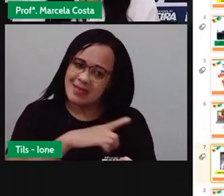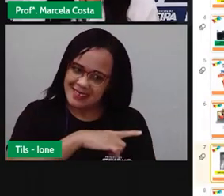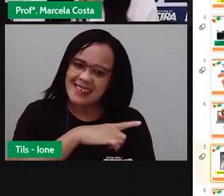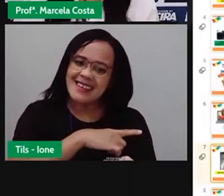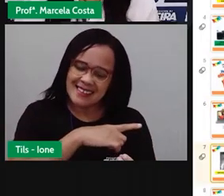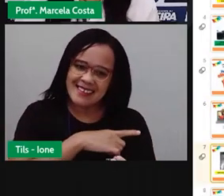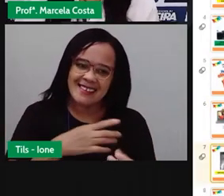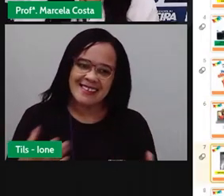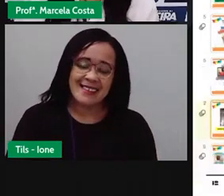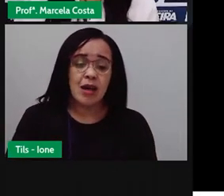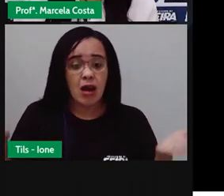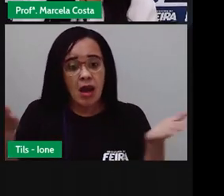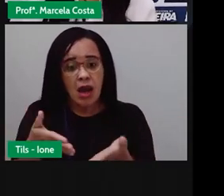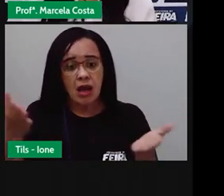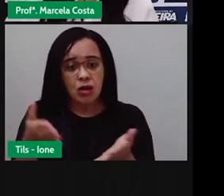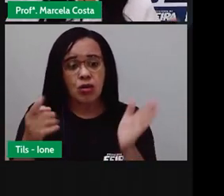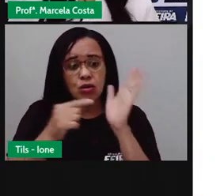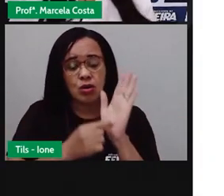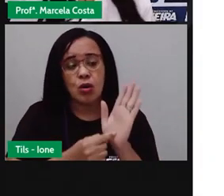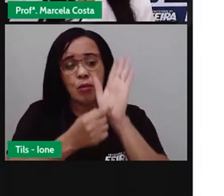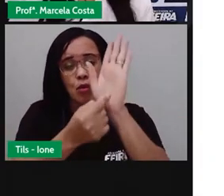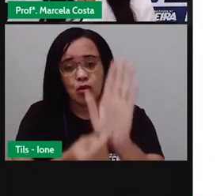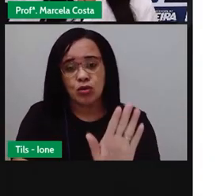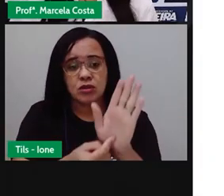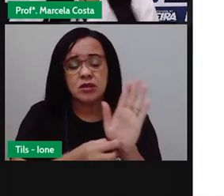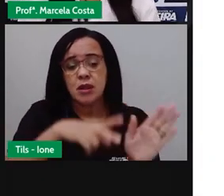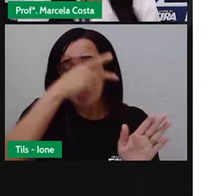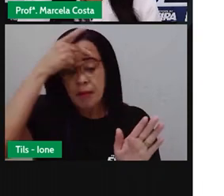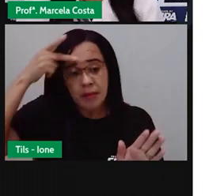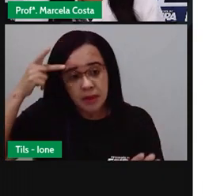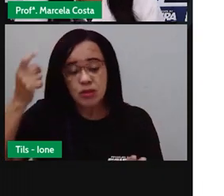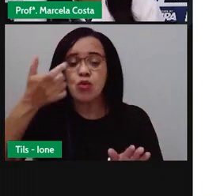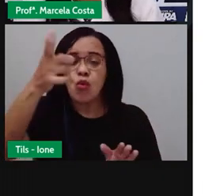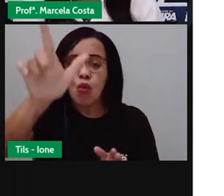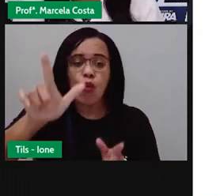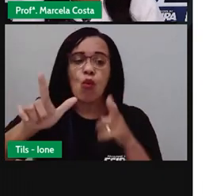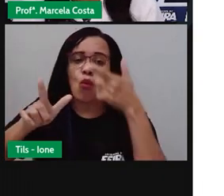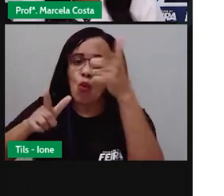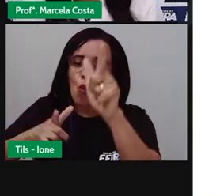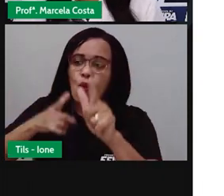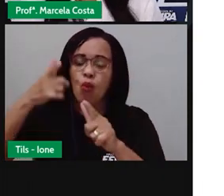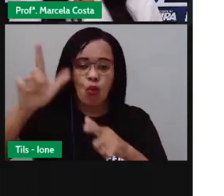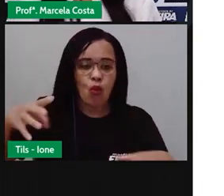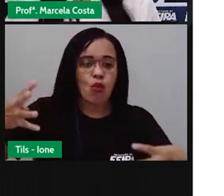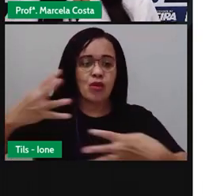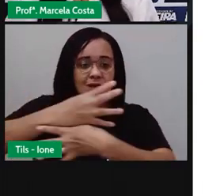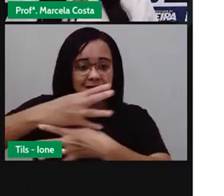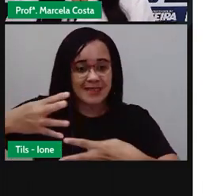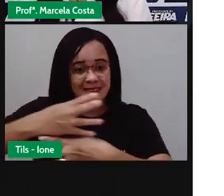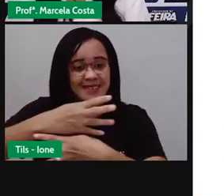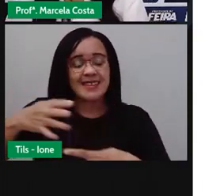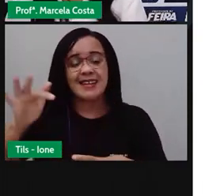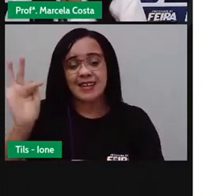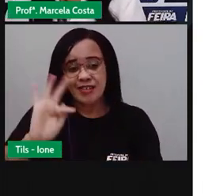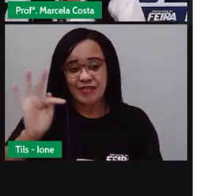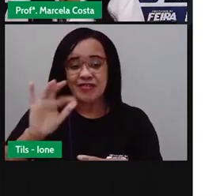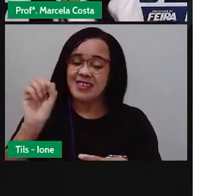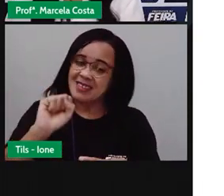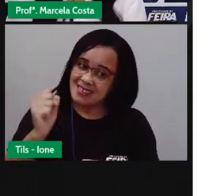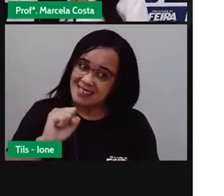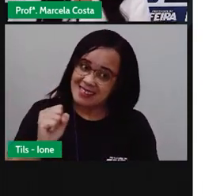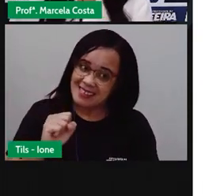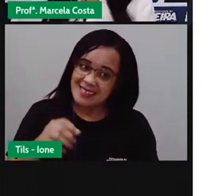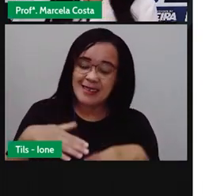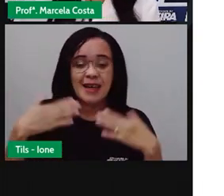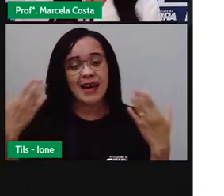quero mostrar para vocês outras ferências aqui da nossa cidade. São artistas ferentes.